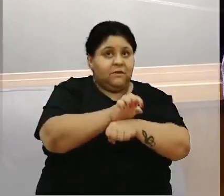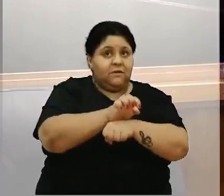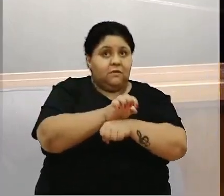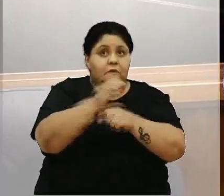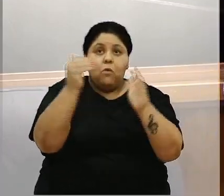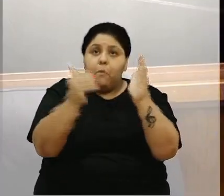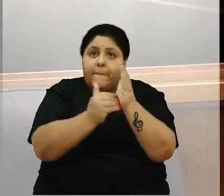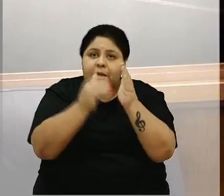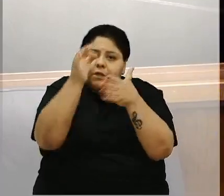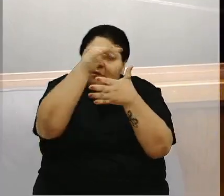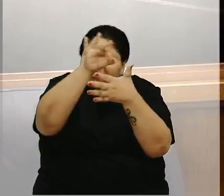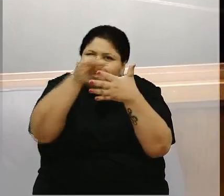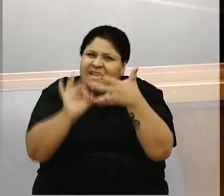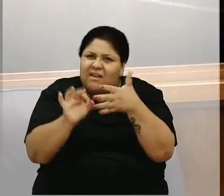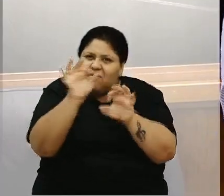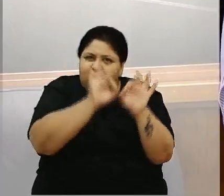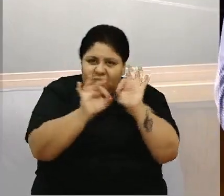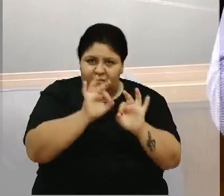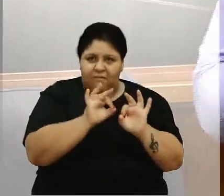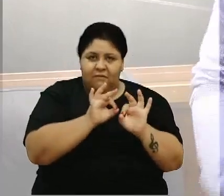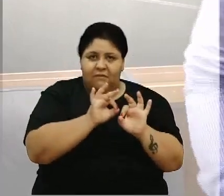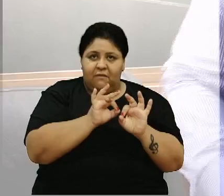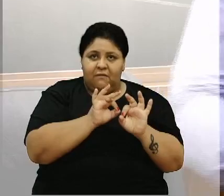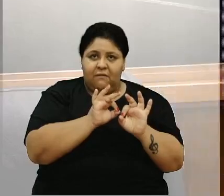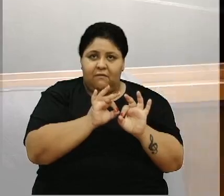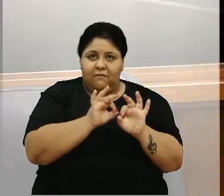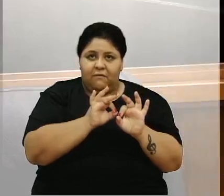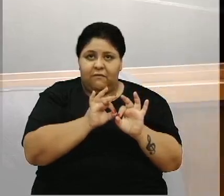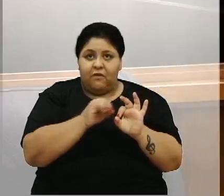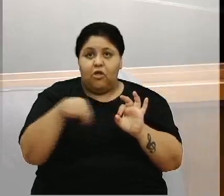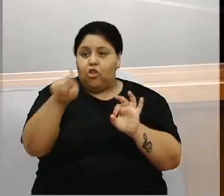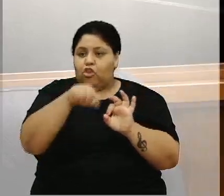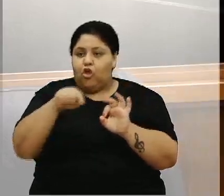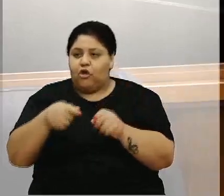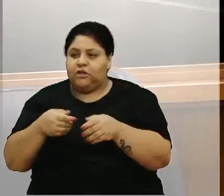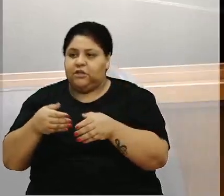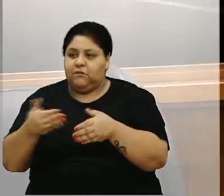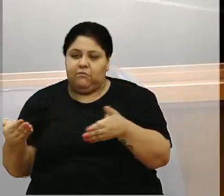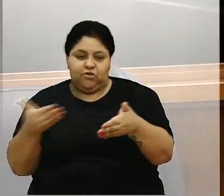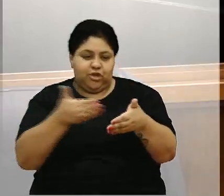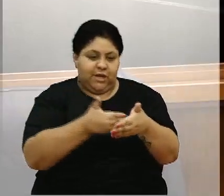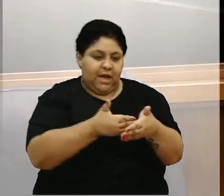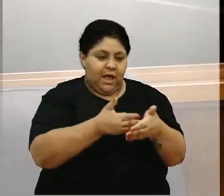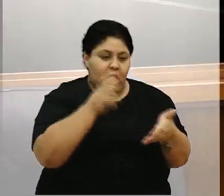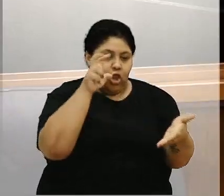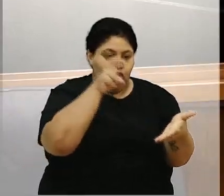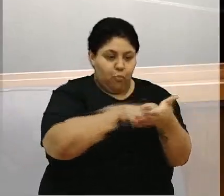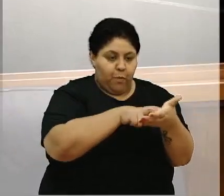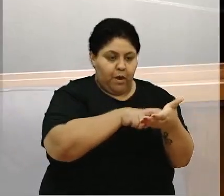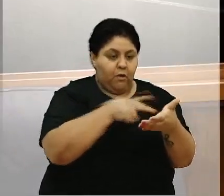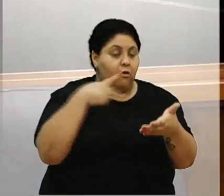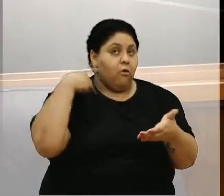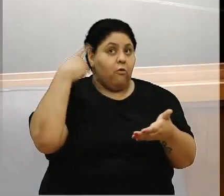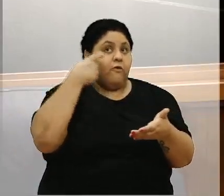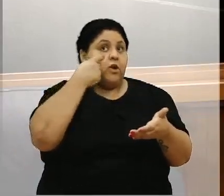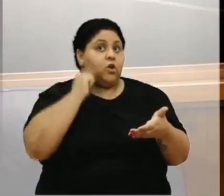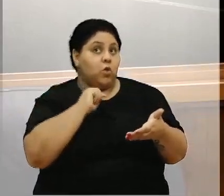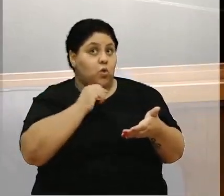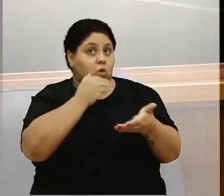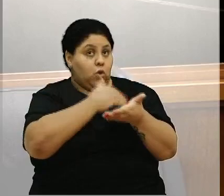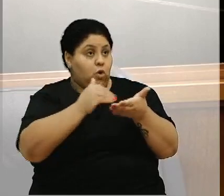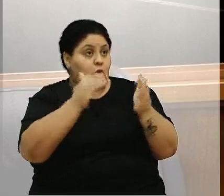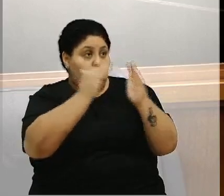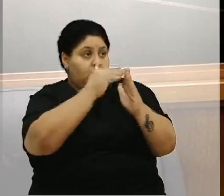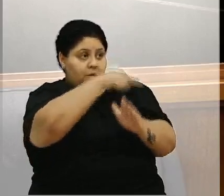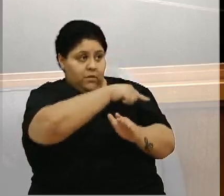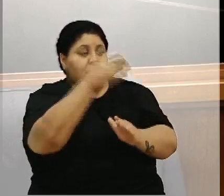critério da flexibilização. Porque é isso. Do contrário, só se nós for no banco, vereador Petrini, o senhor que foi secretário de Habitação, o senhor